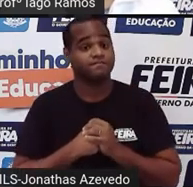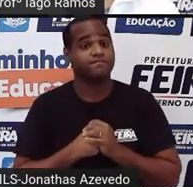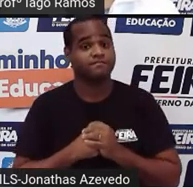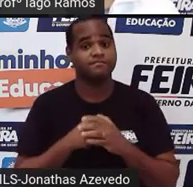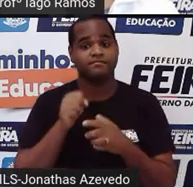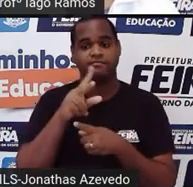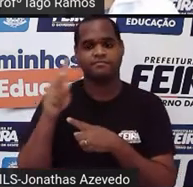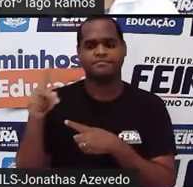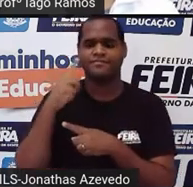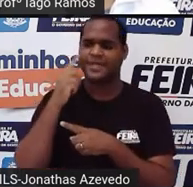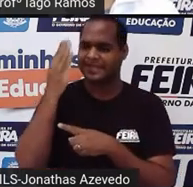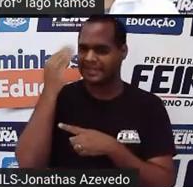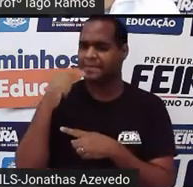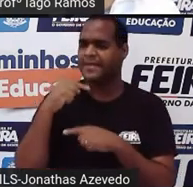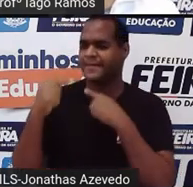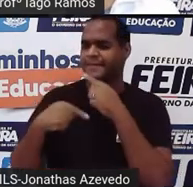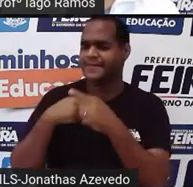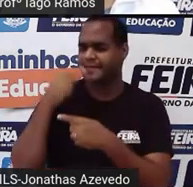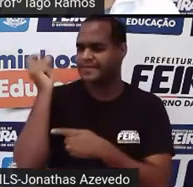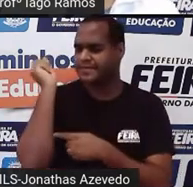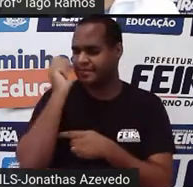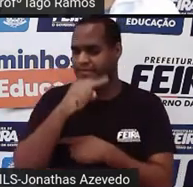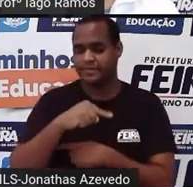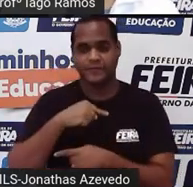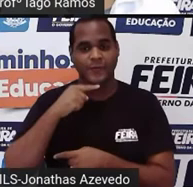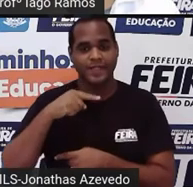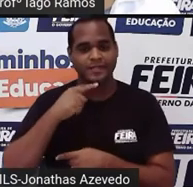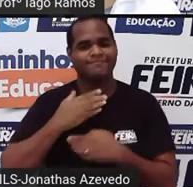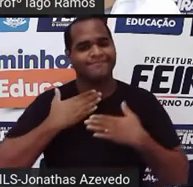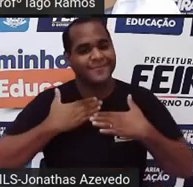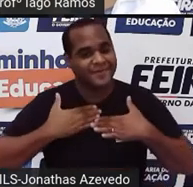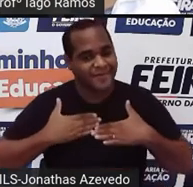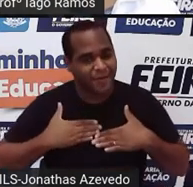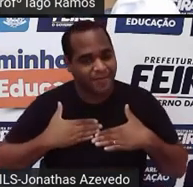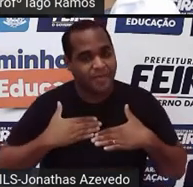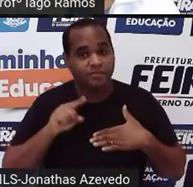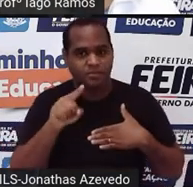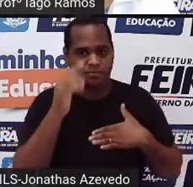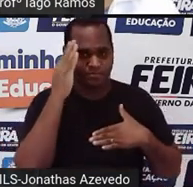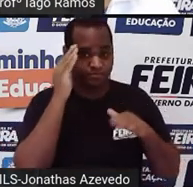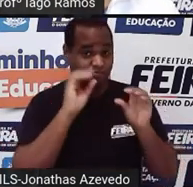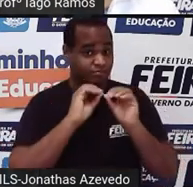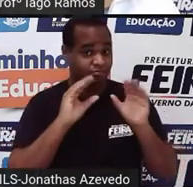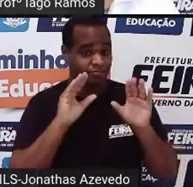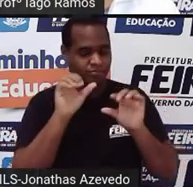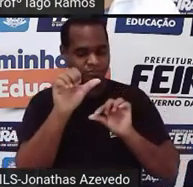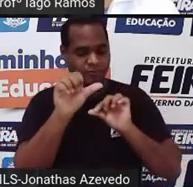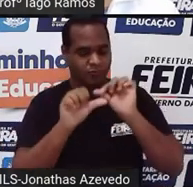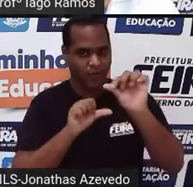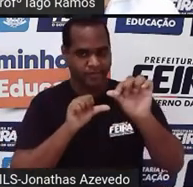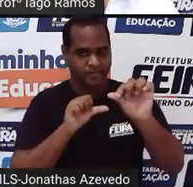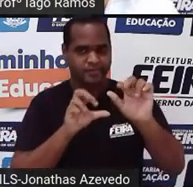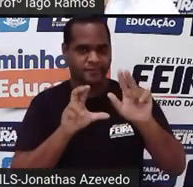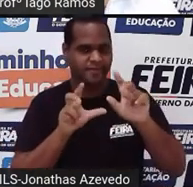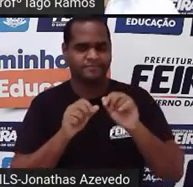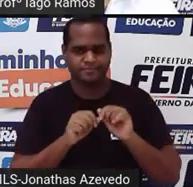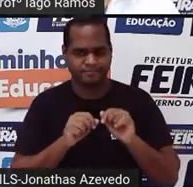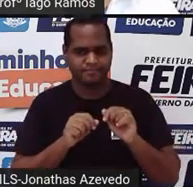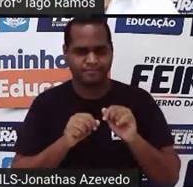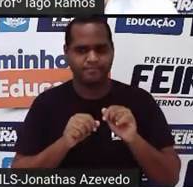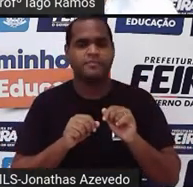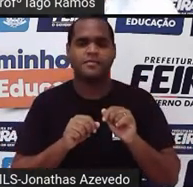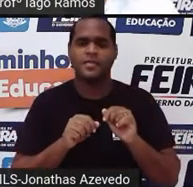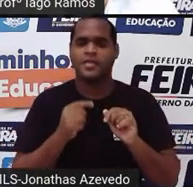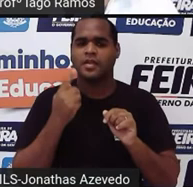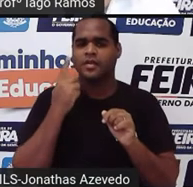eu ainda fiquei com um pouquinho de dúvida. Calma que você vai entender, ó. Vamos pensar o contrário. Vamos pensar